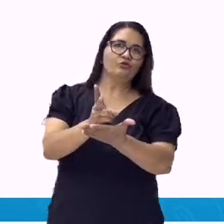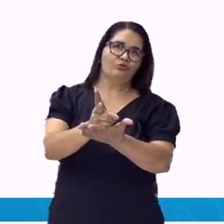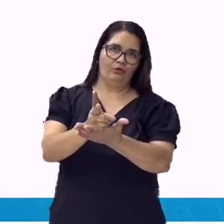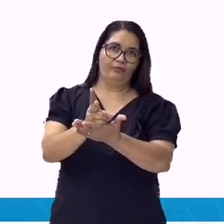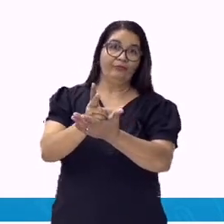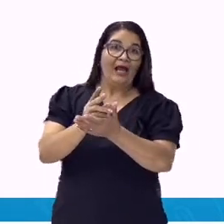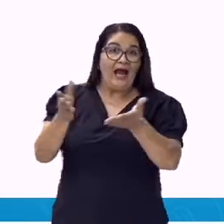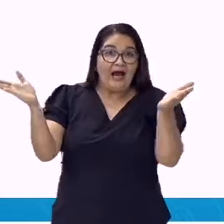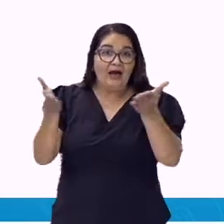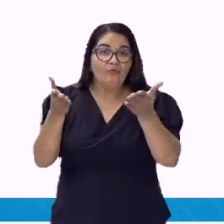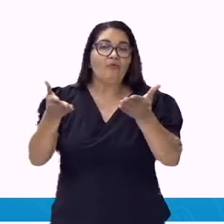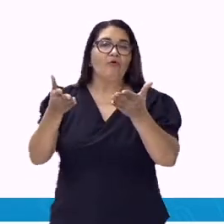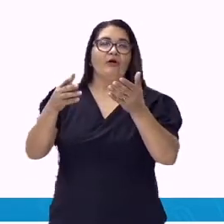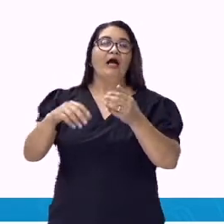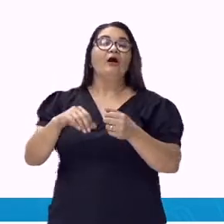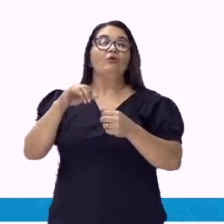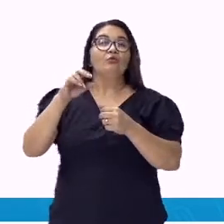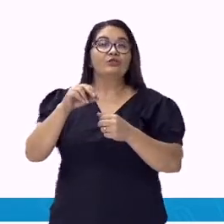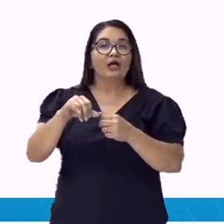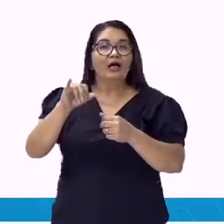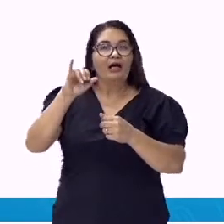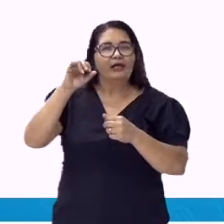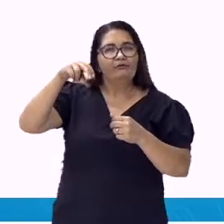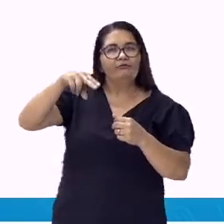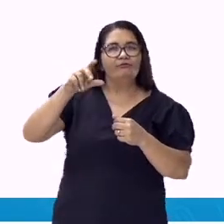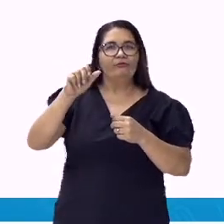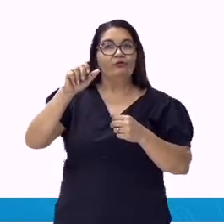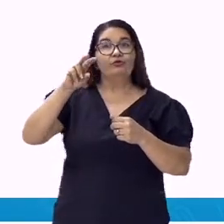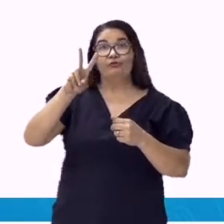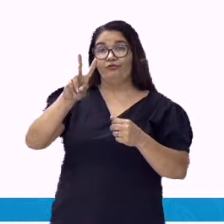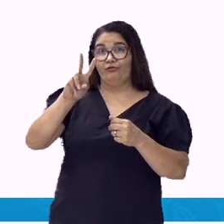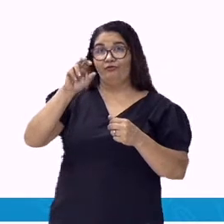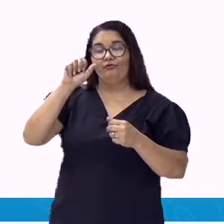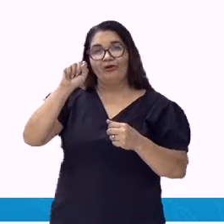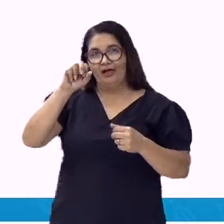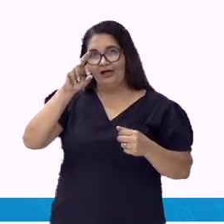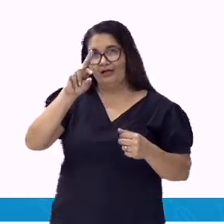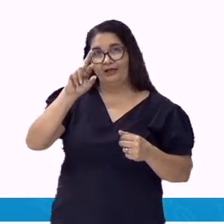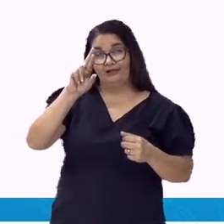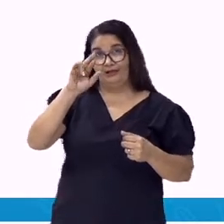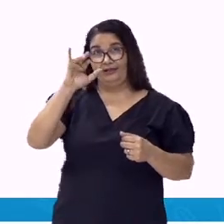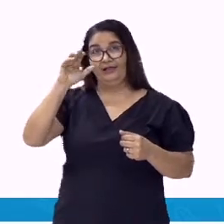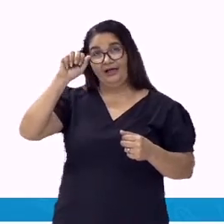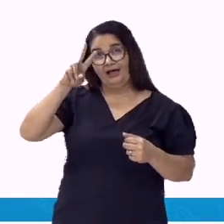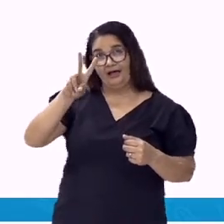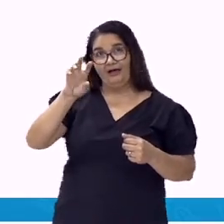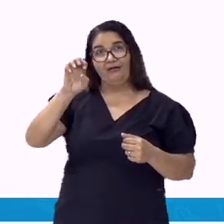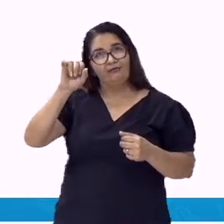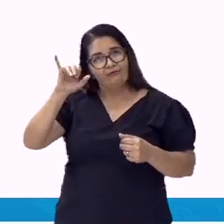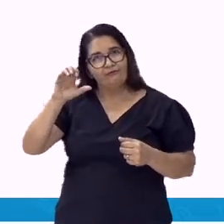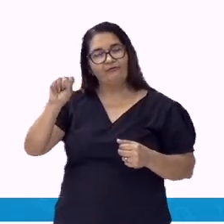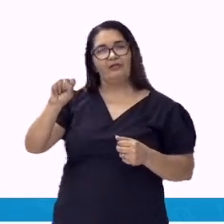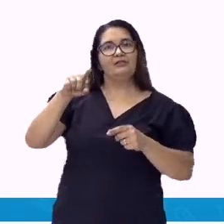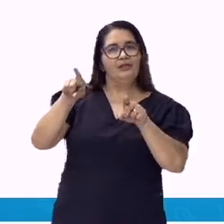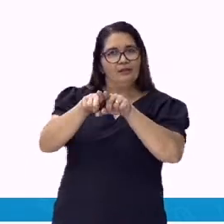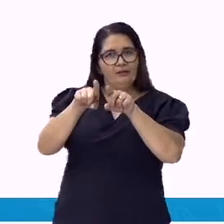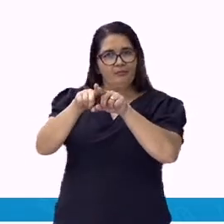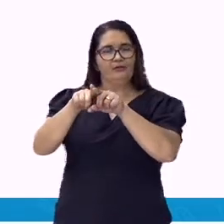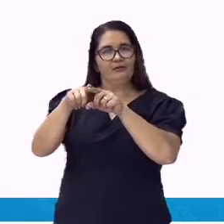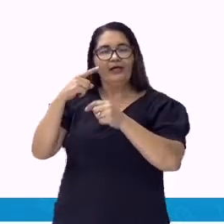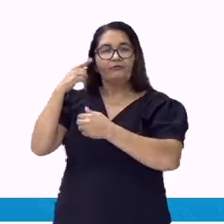são o qual, os quais, a qual, as quais. Cujo, cujos, cuja, cujas.